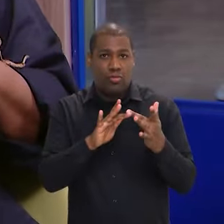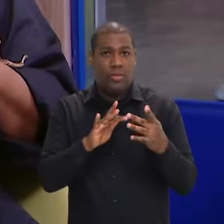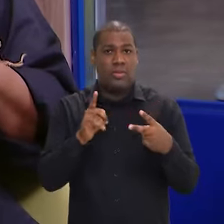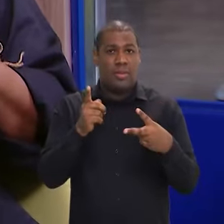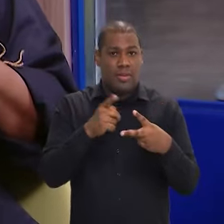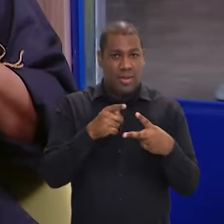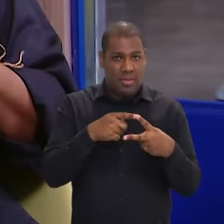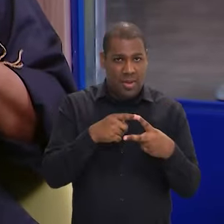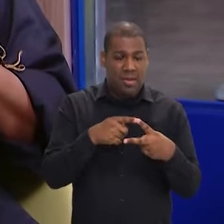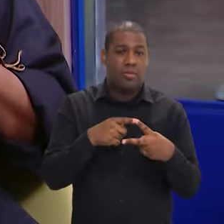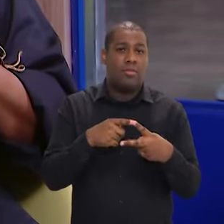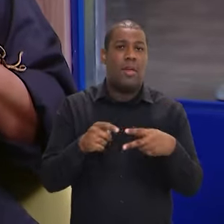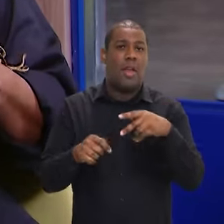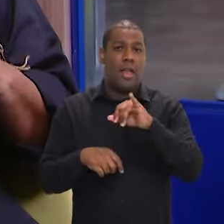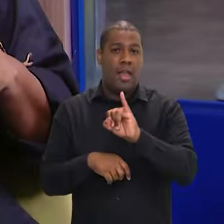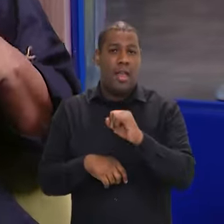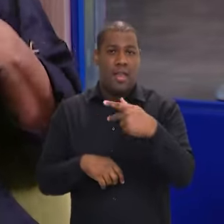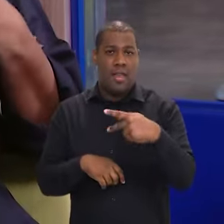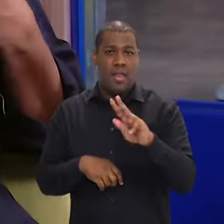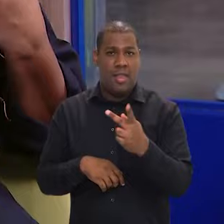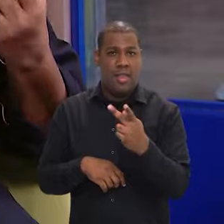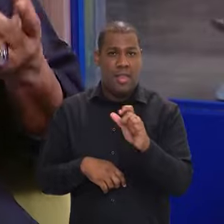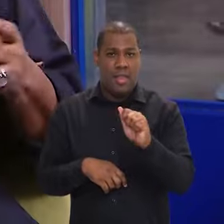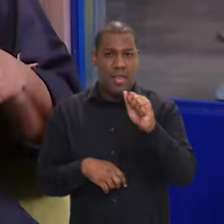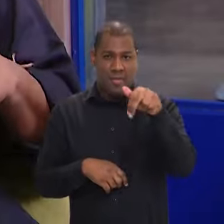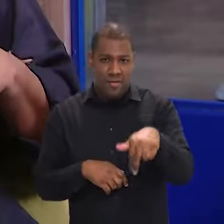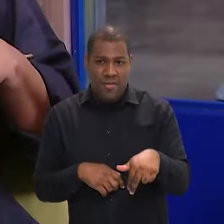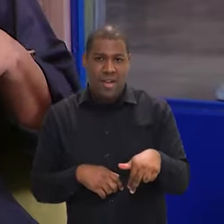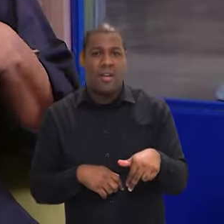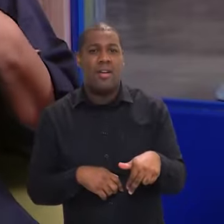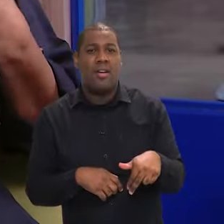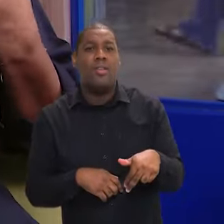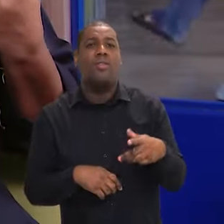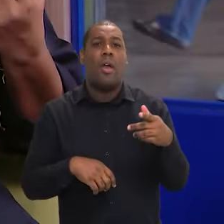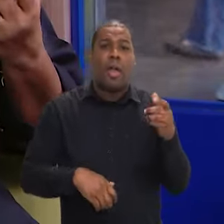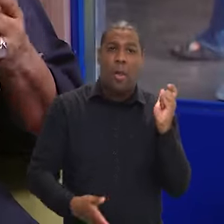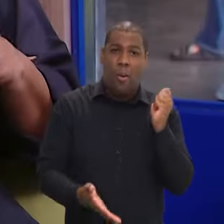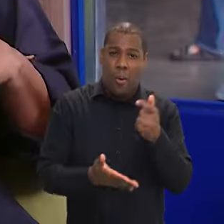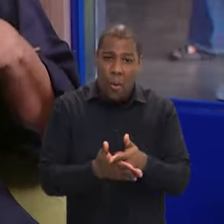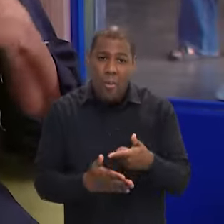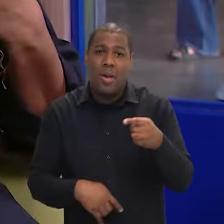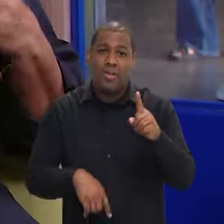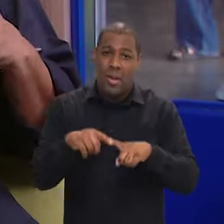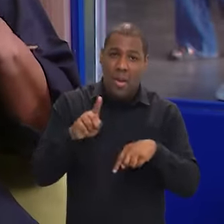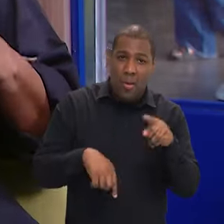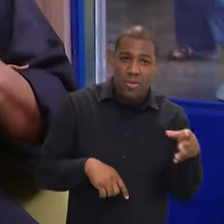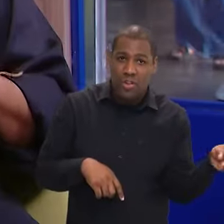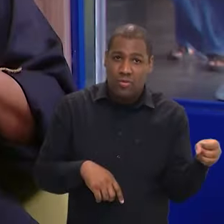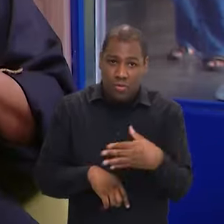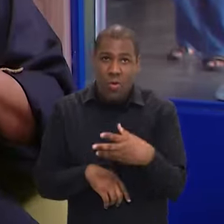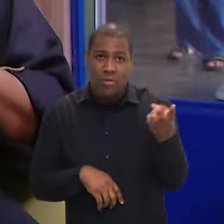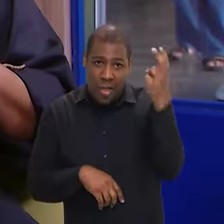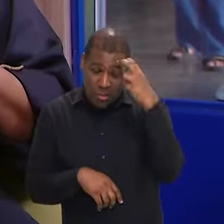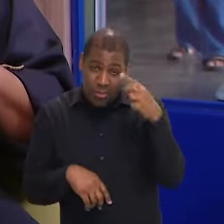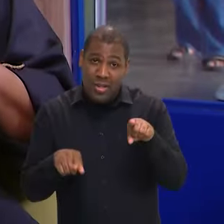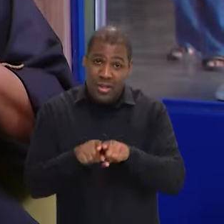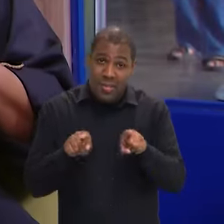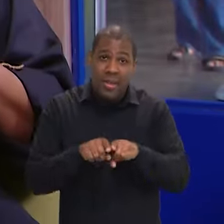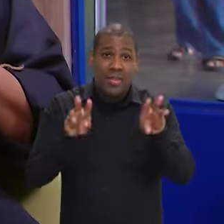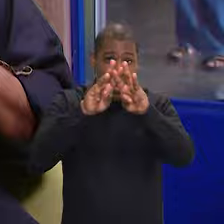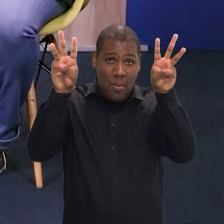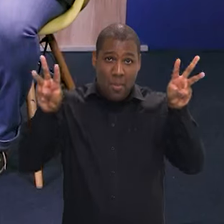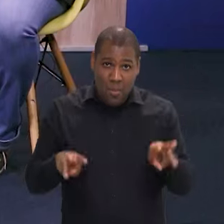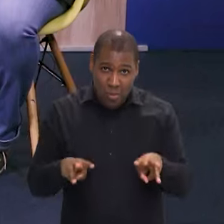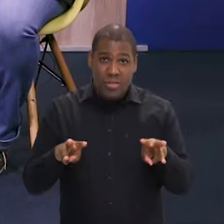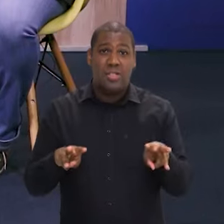Cultura. Uma é a do IFAM nessa questão de reconstrução de equipamentos, de museus e tal e a outra é